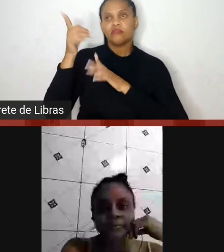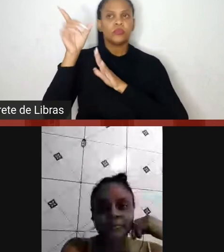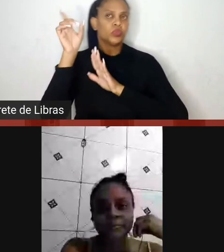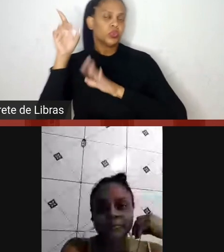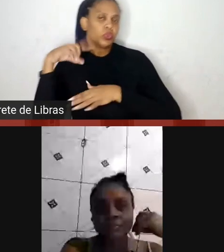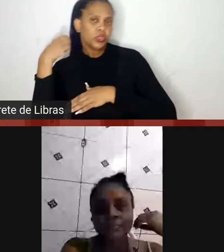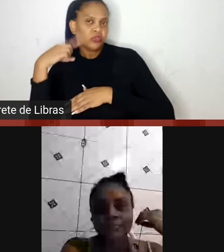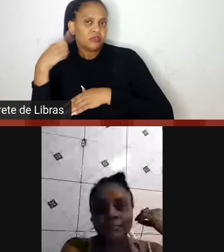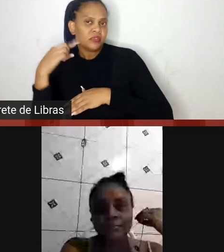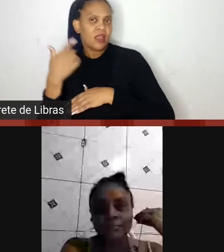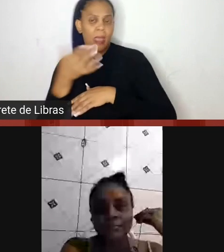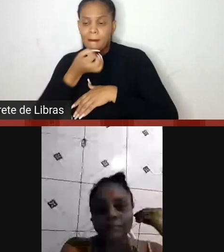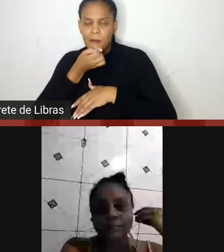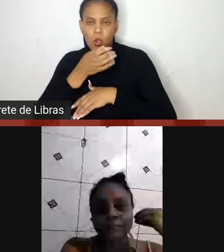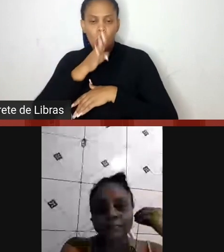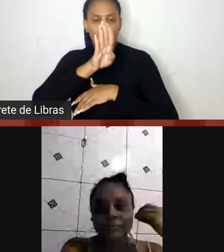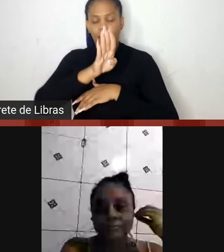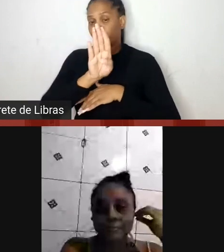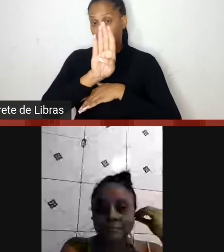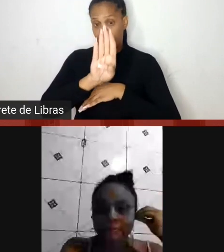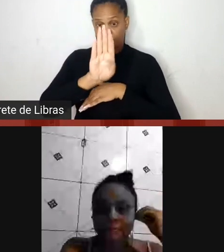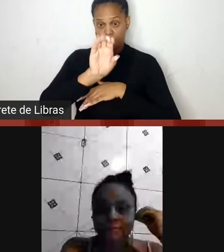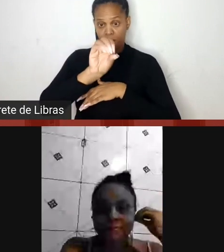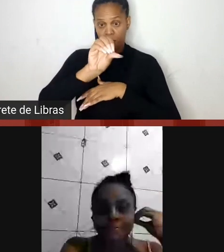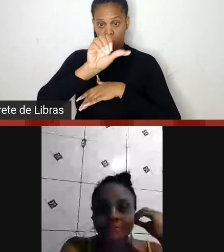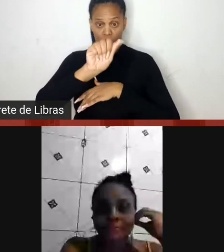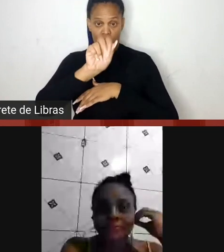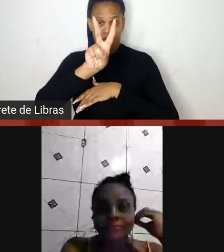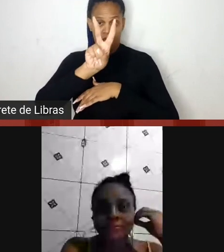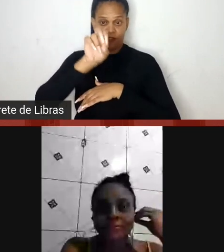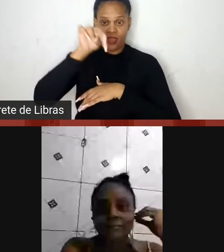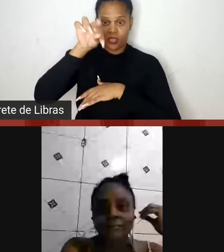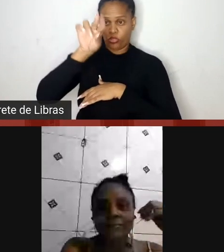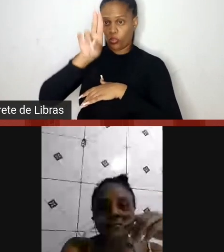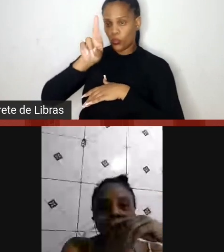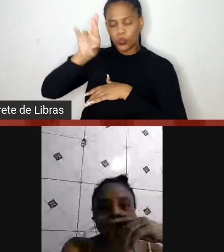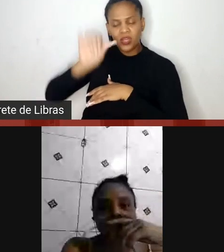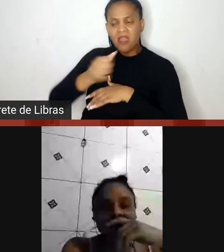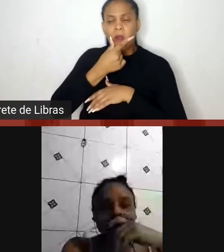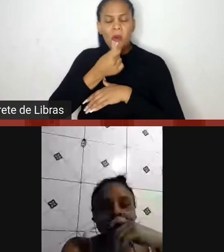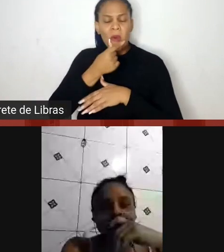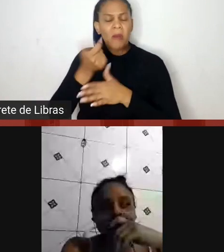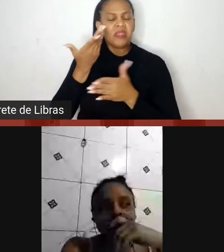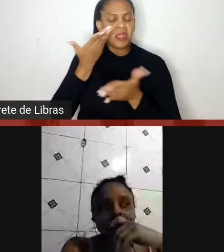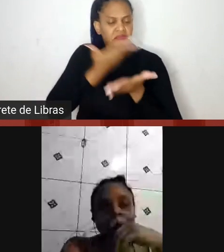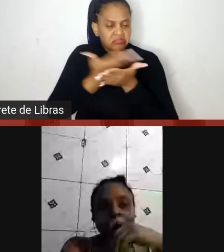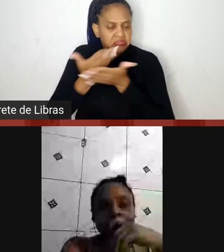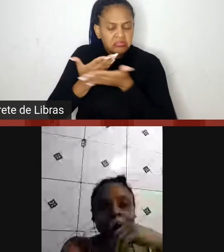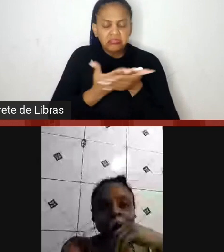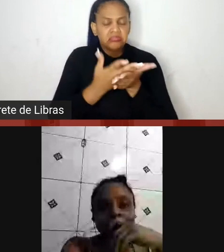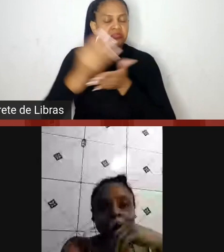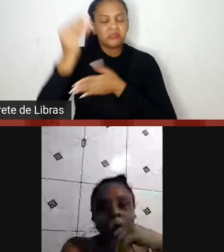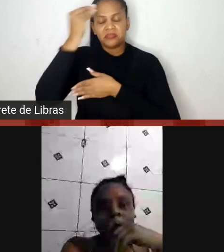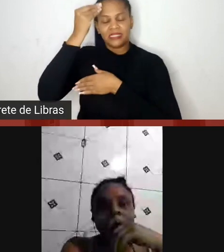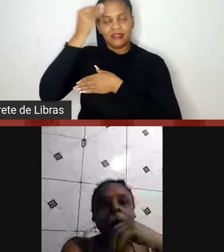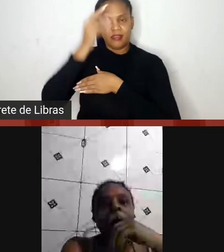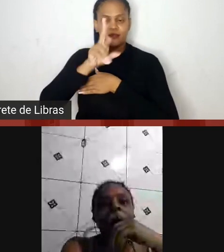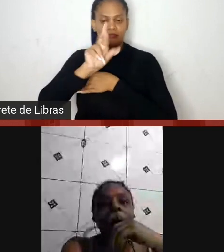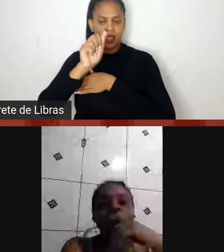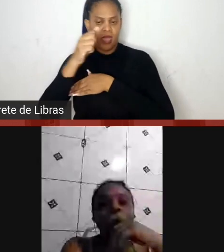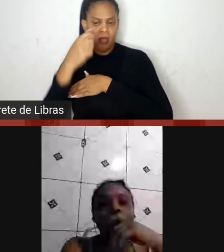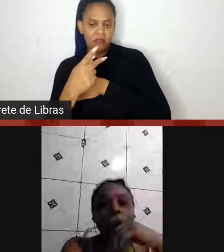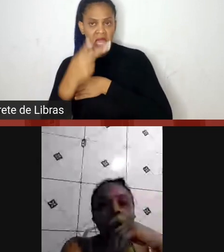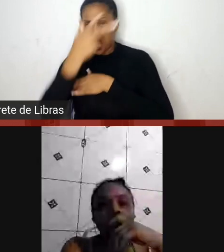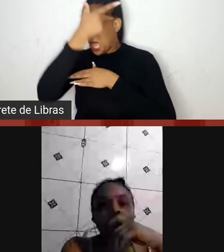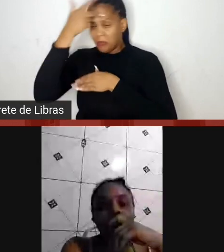Aventura está estudando rap, se eu parar para pensar, um povo que entende mais de ciências sociais do que um Rupert, pessoas